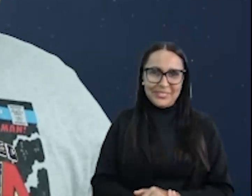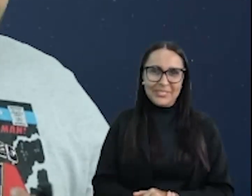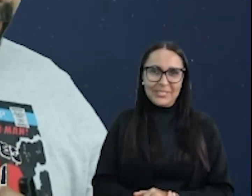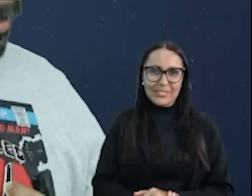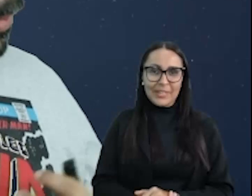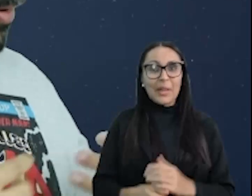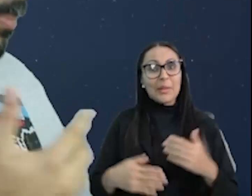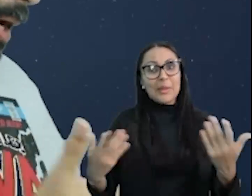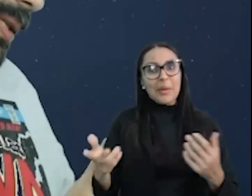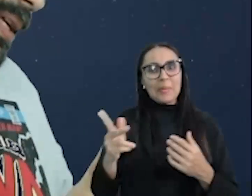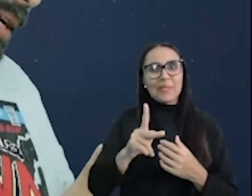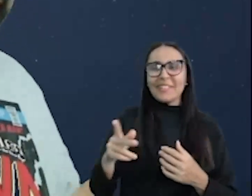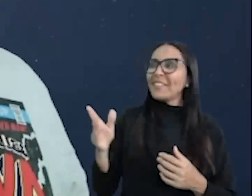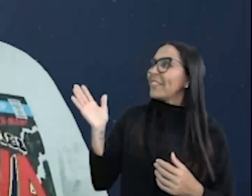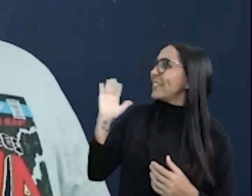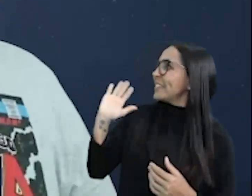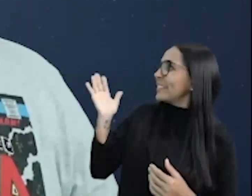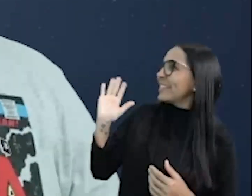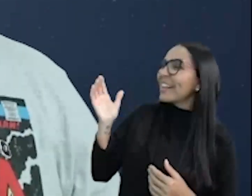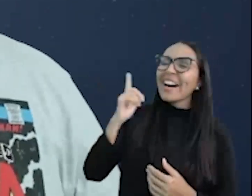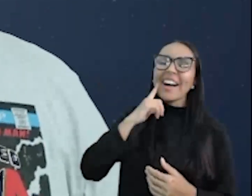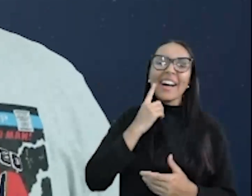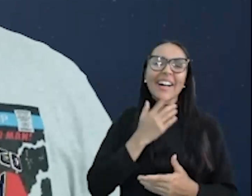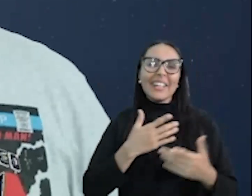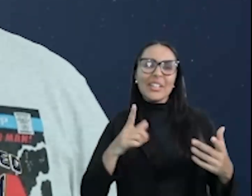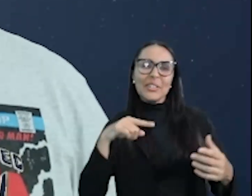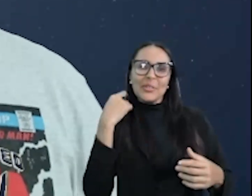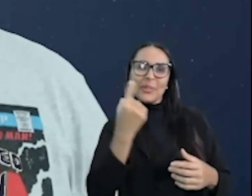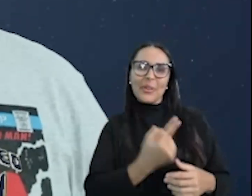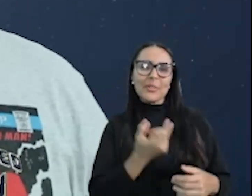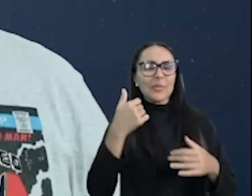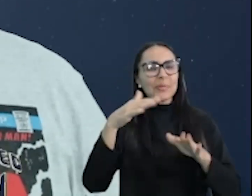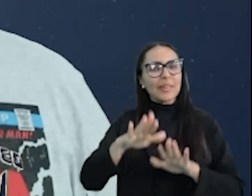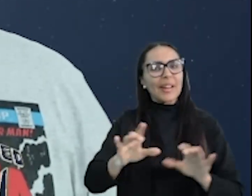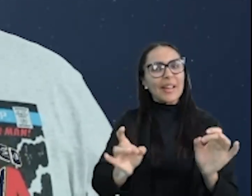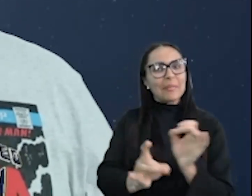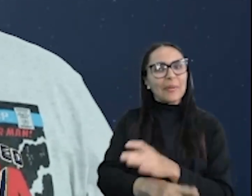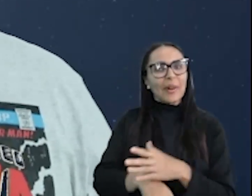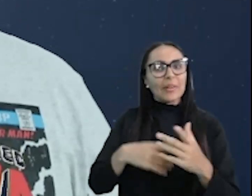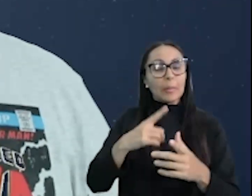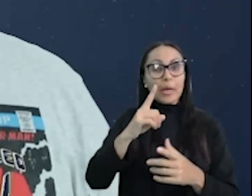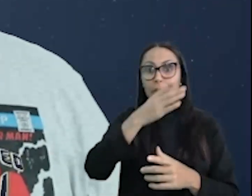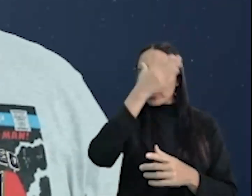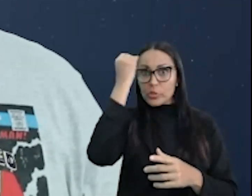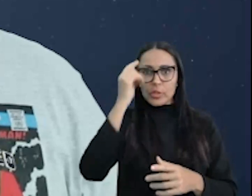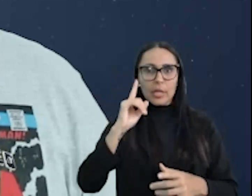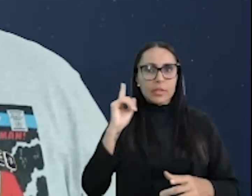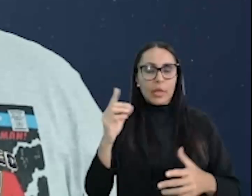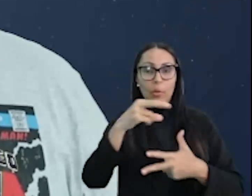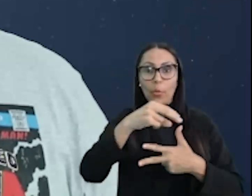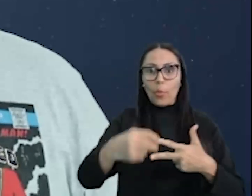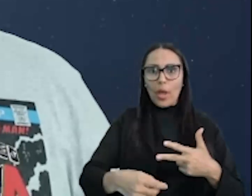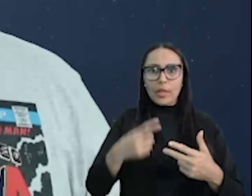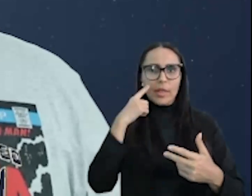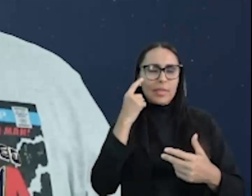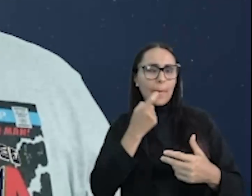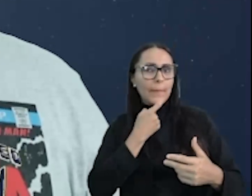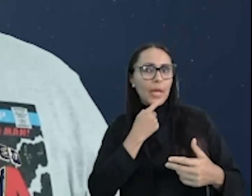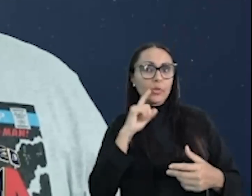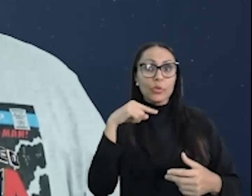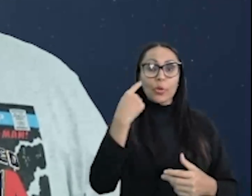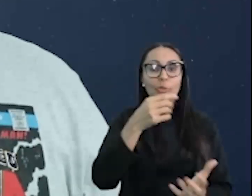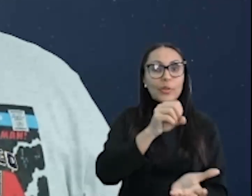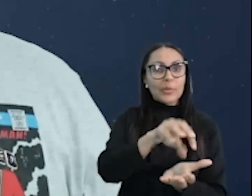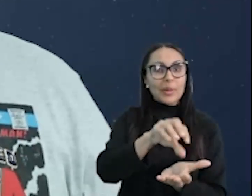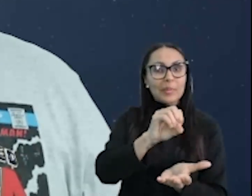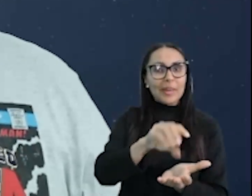Eu, Robertinha e o Anderson vamos ficando por aqui. Mas não esquece, o Enem está chegando. Nós